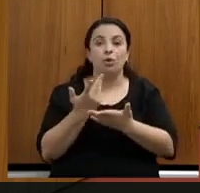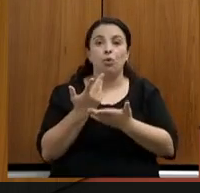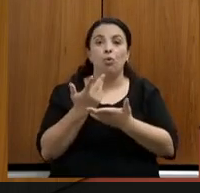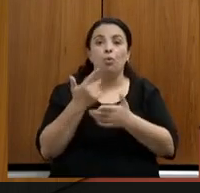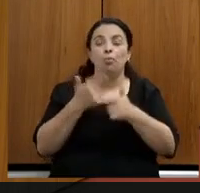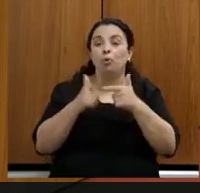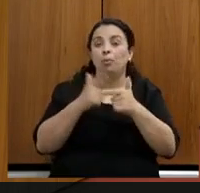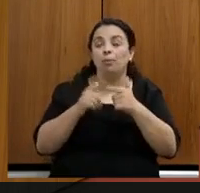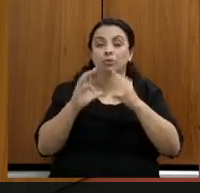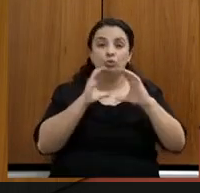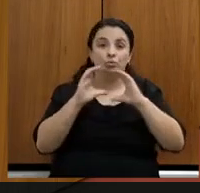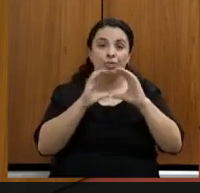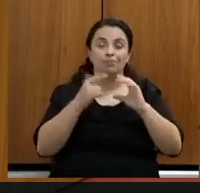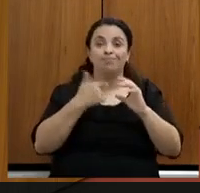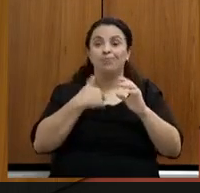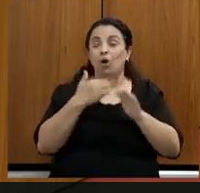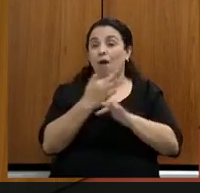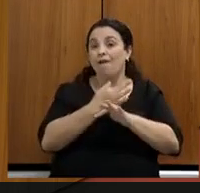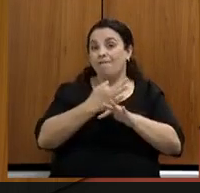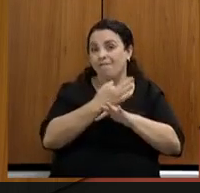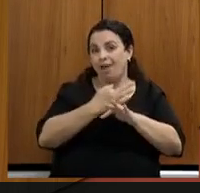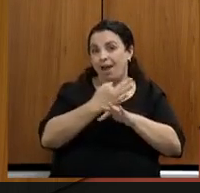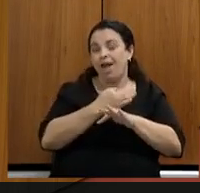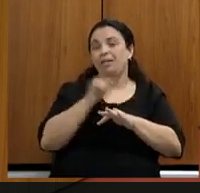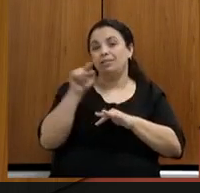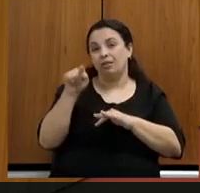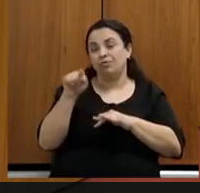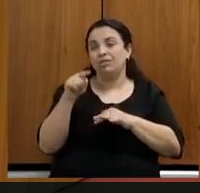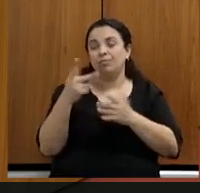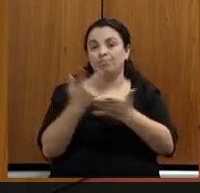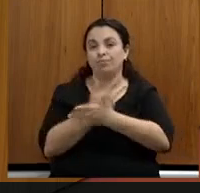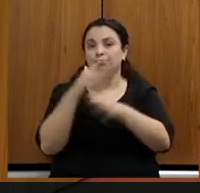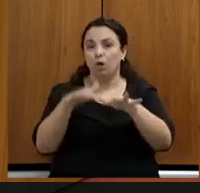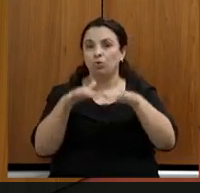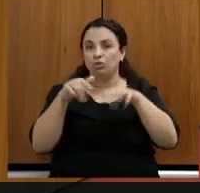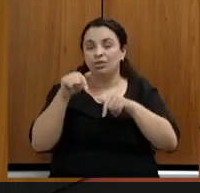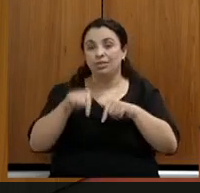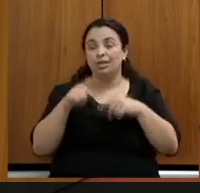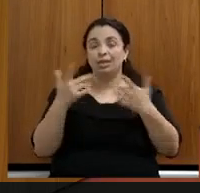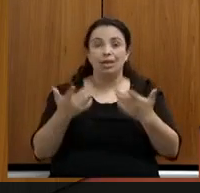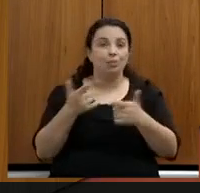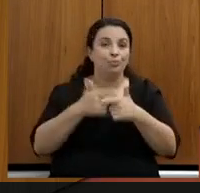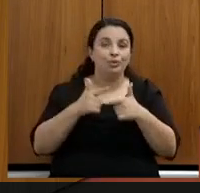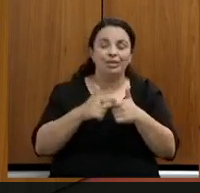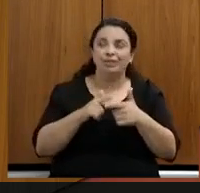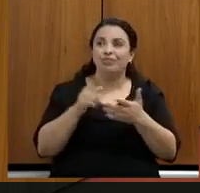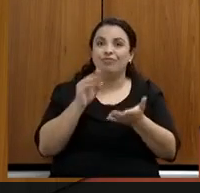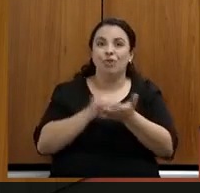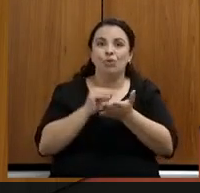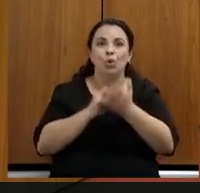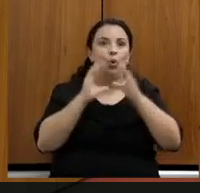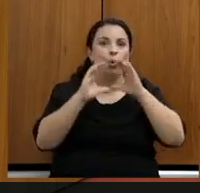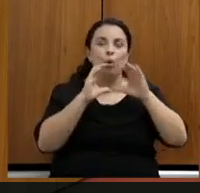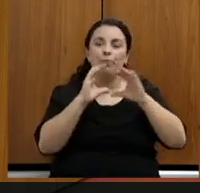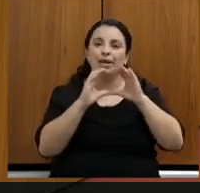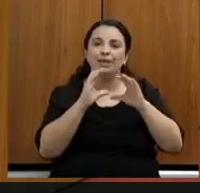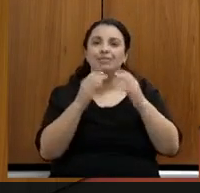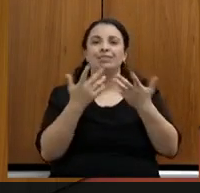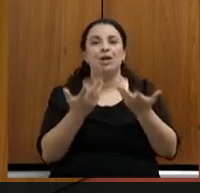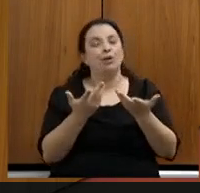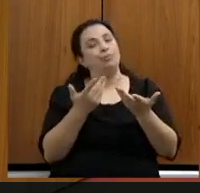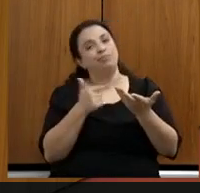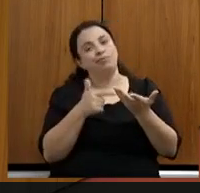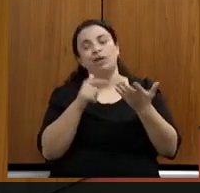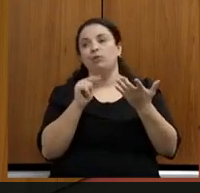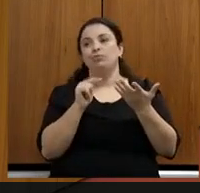estava de férias regulamentares, quando você fez a audiência aqui, e por um problema de comunicação interna, o sistema não ficou